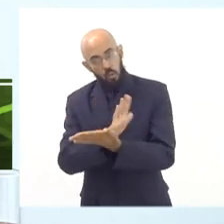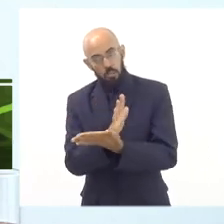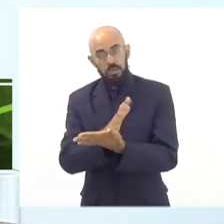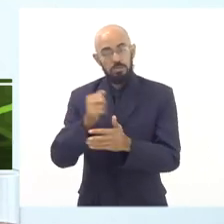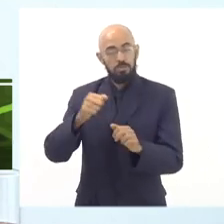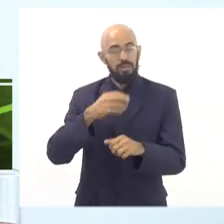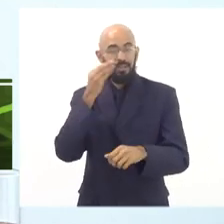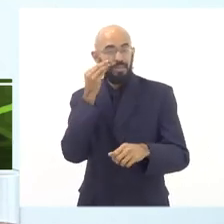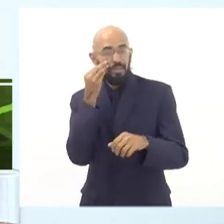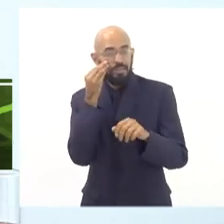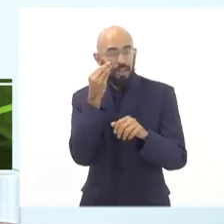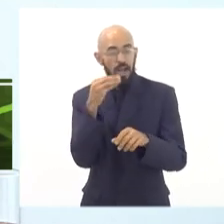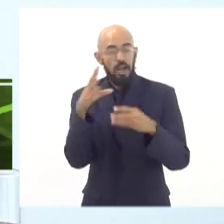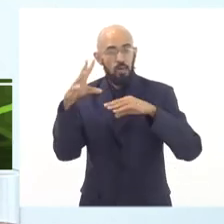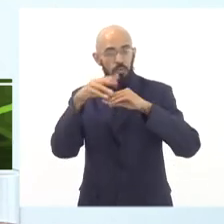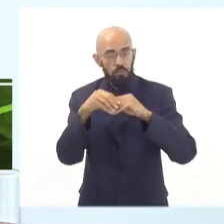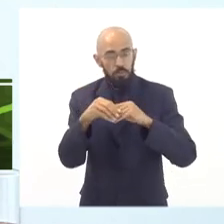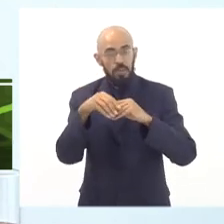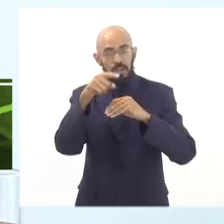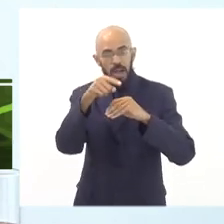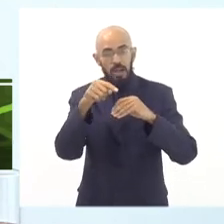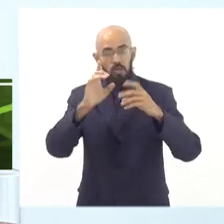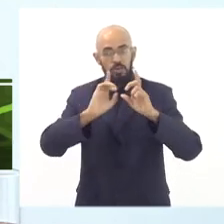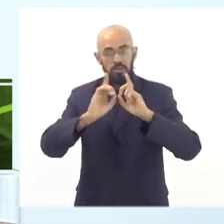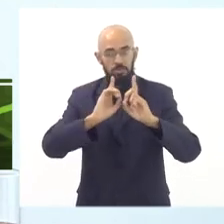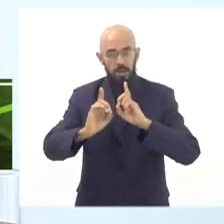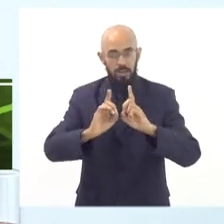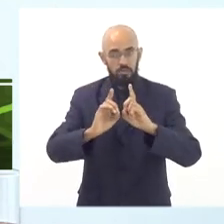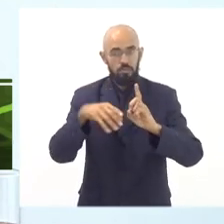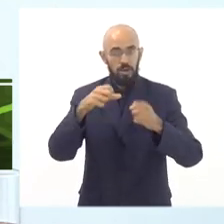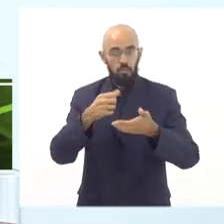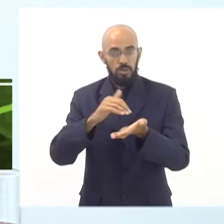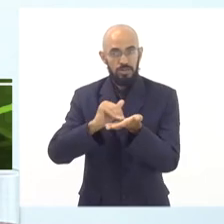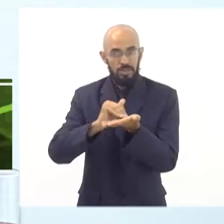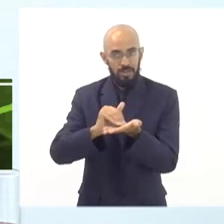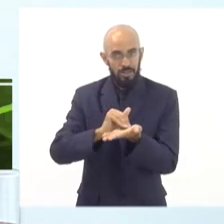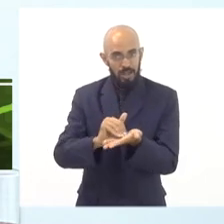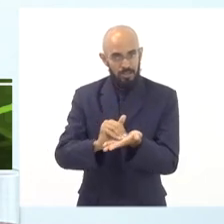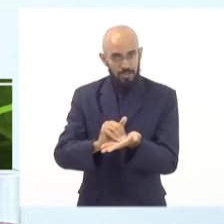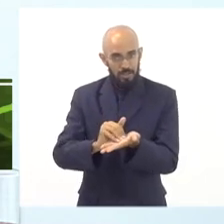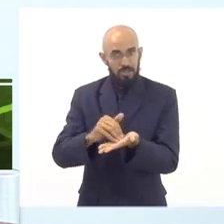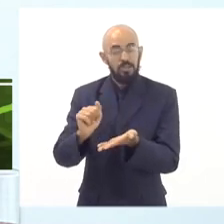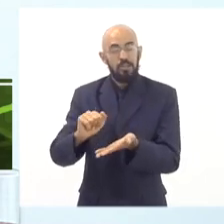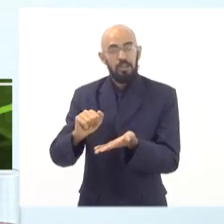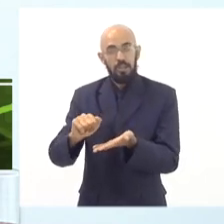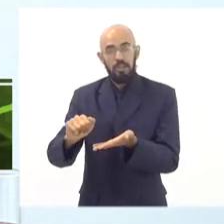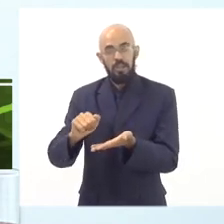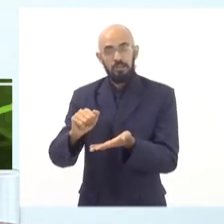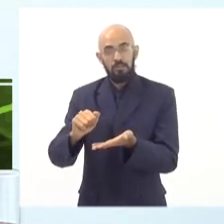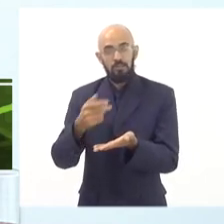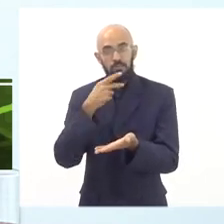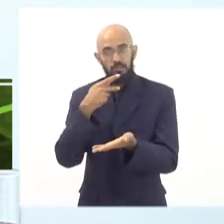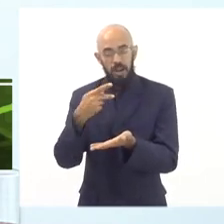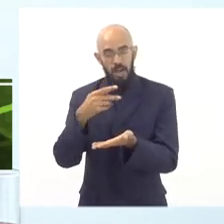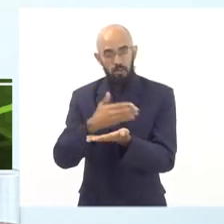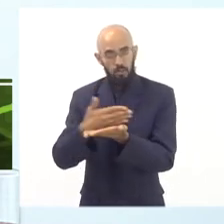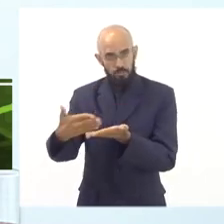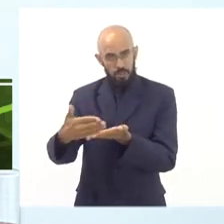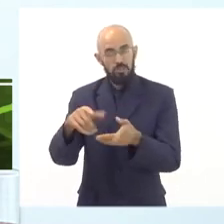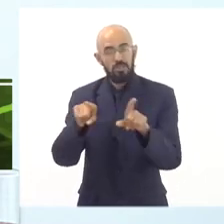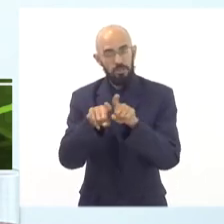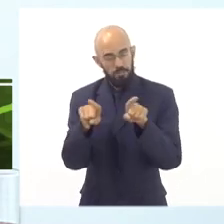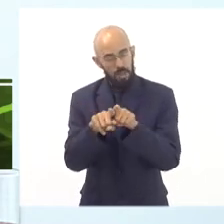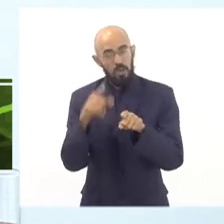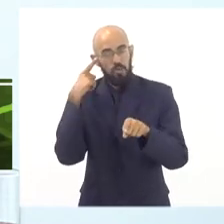tentando contribuir com o nosso debate para quando a Secretaria de Estado de Educação fizer a sua fala inicial, já possa ir dialogando com a